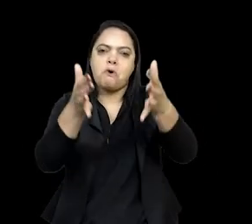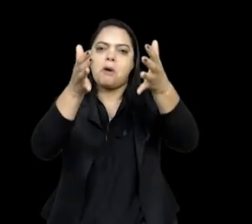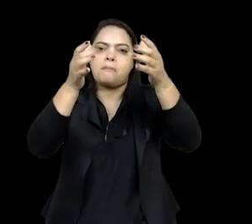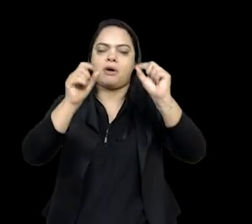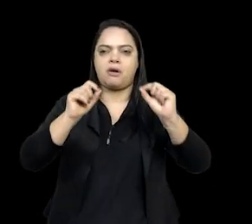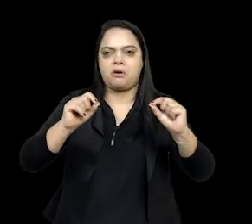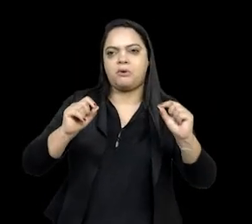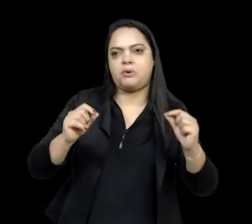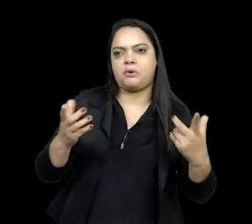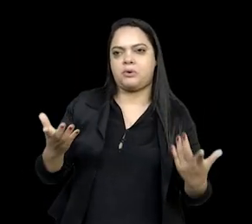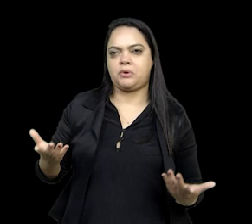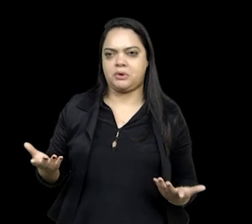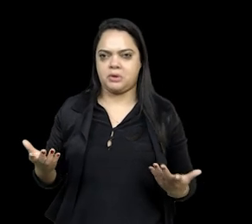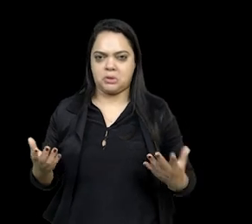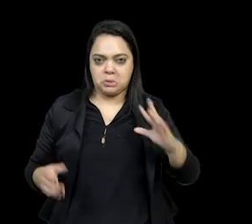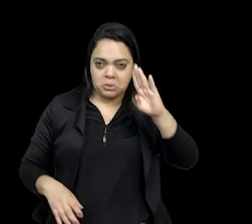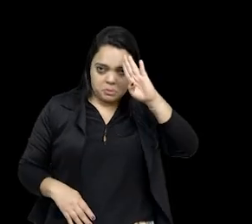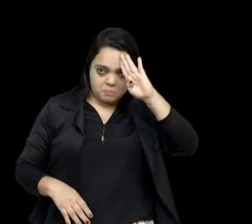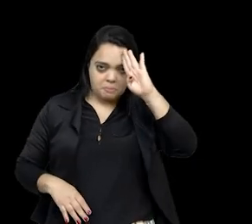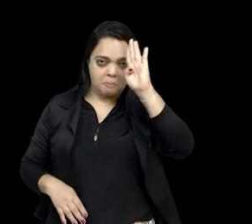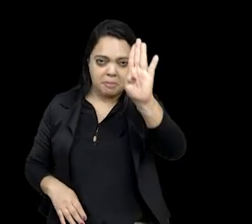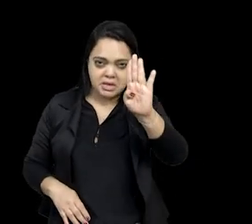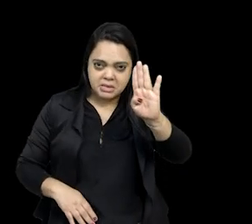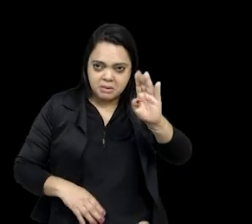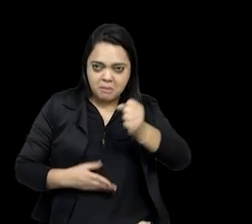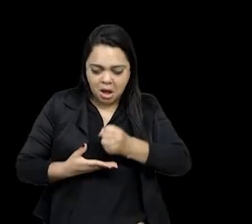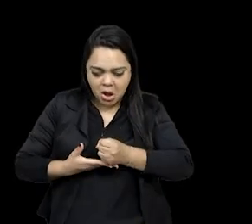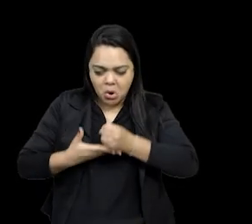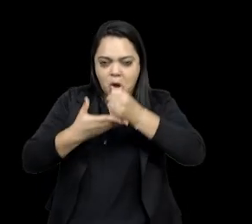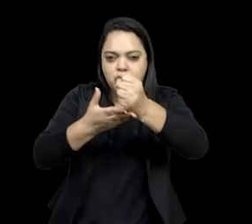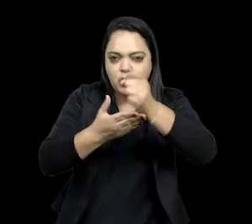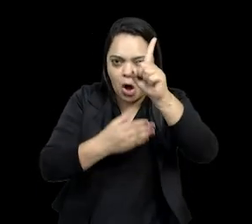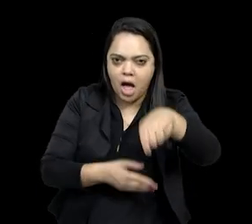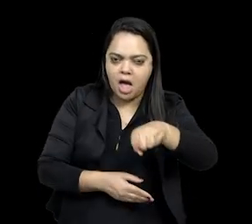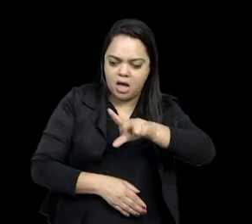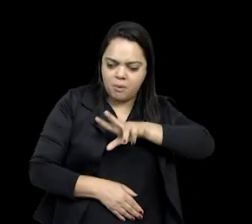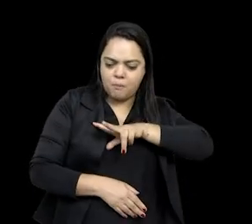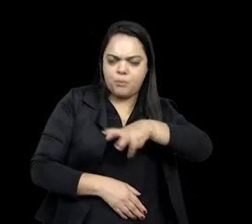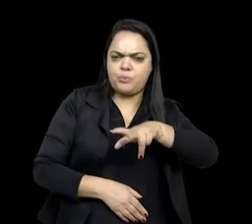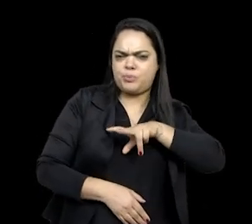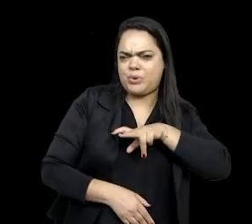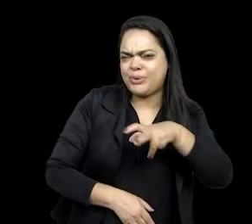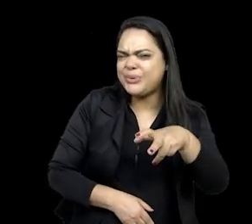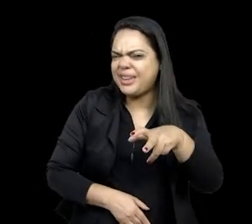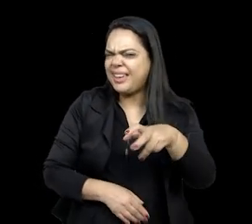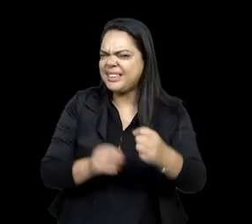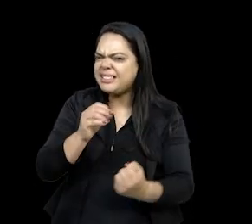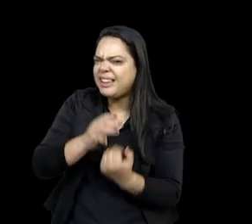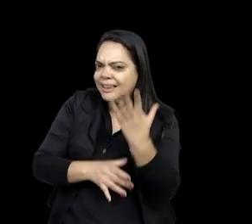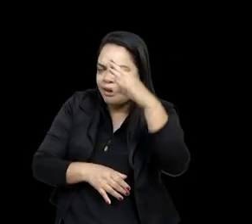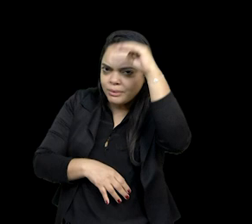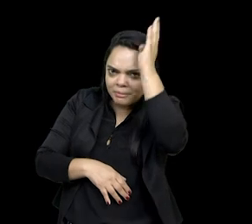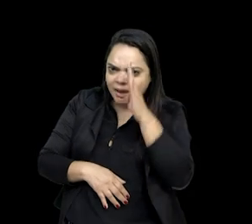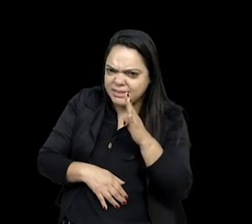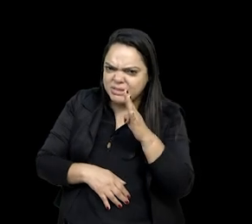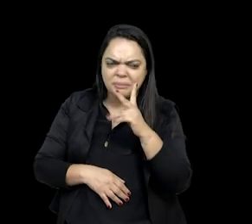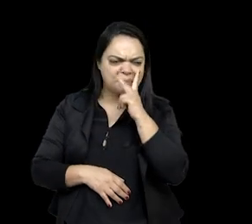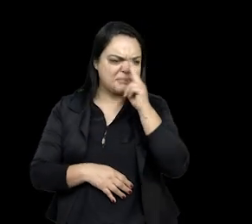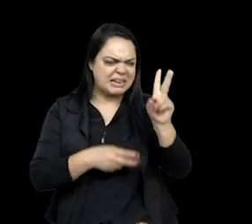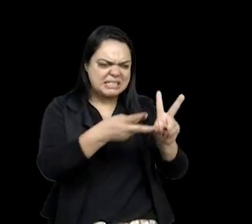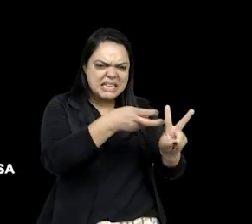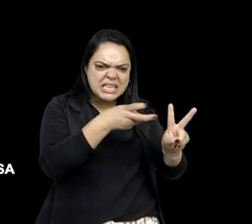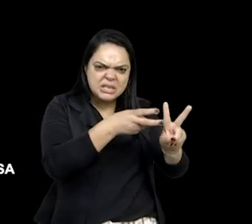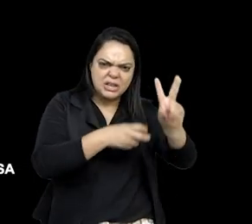os grandes atores que vão contribuir mais são os portugueses, né, com a civilização, e os indígenas africanos aparecem como